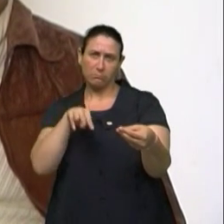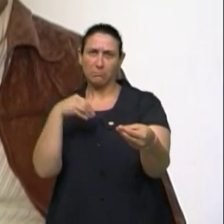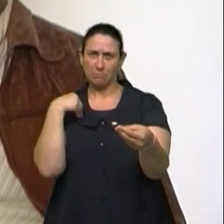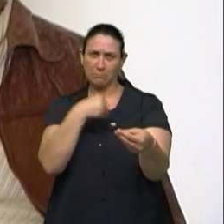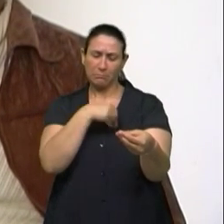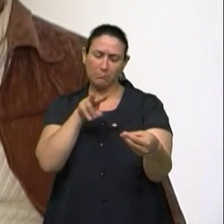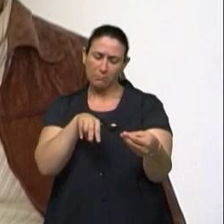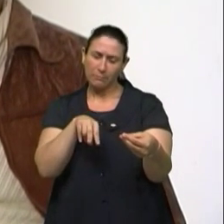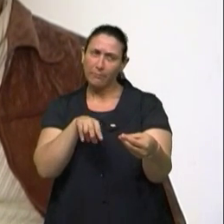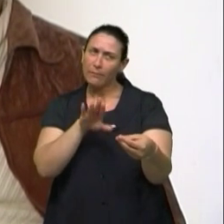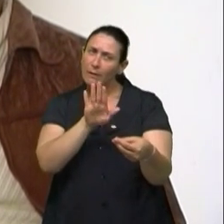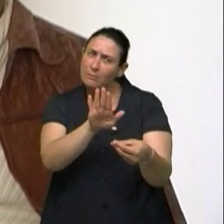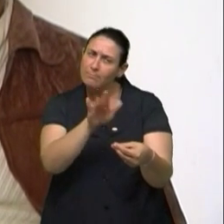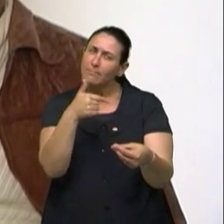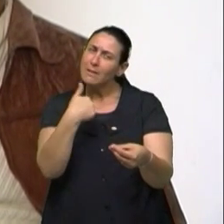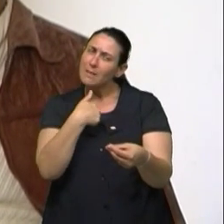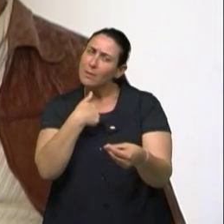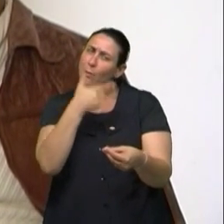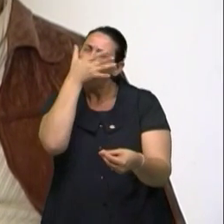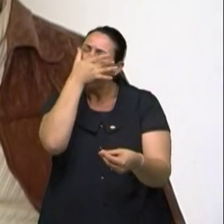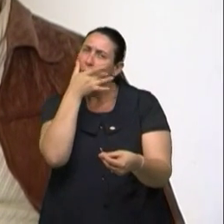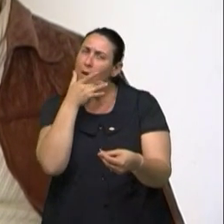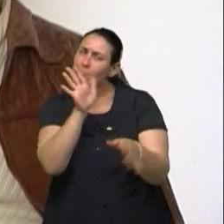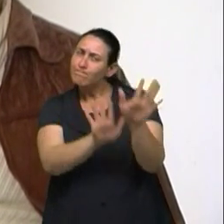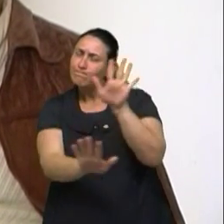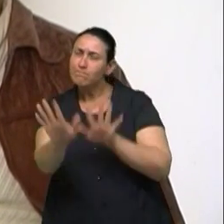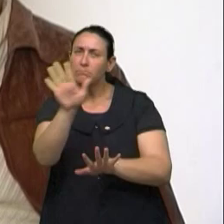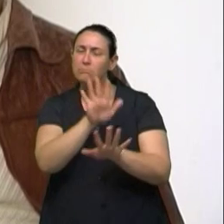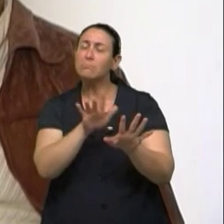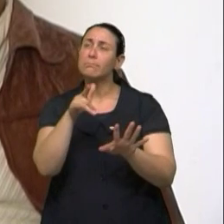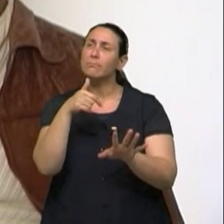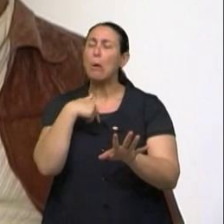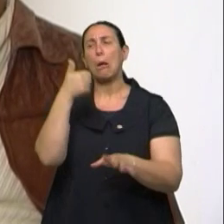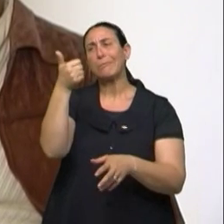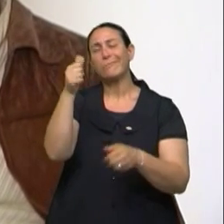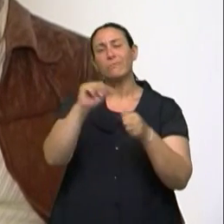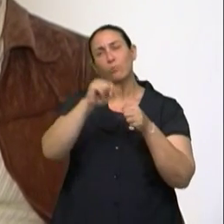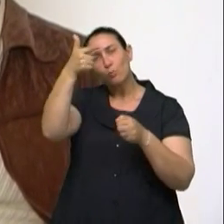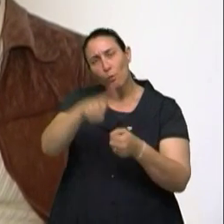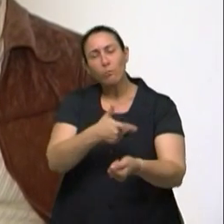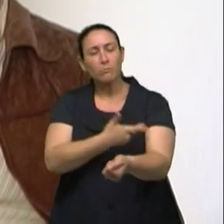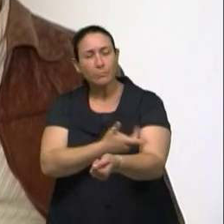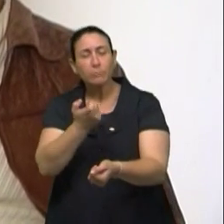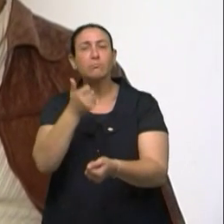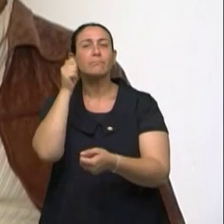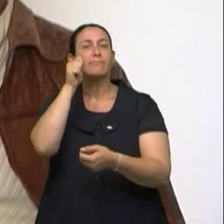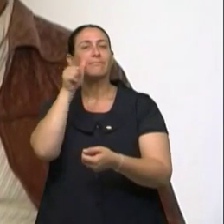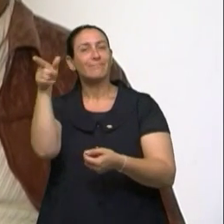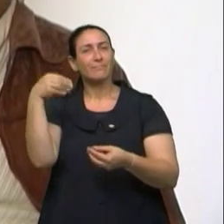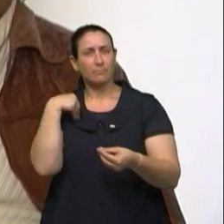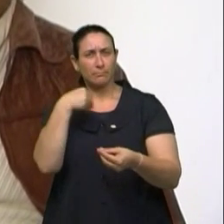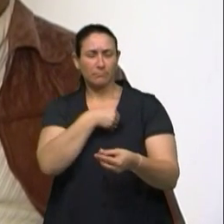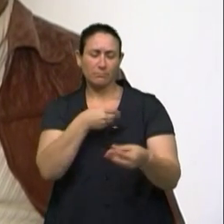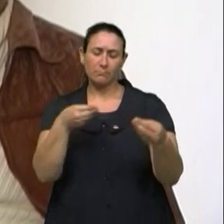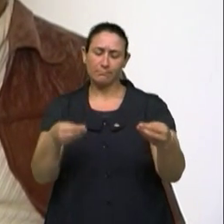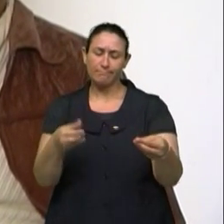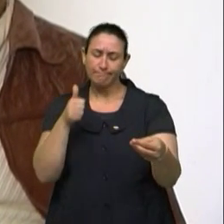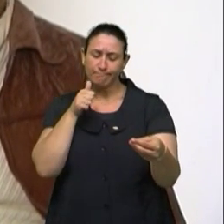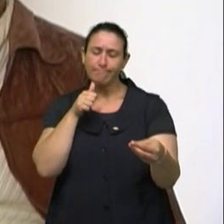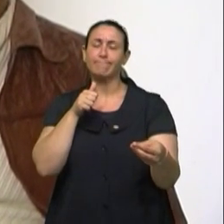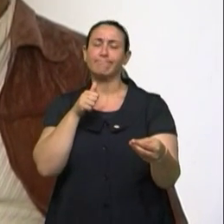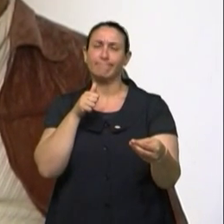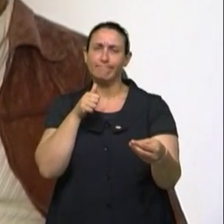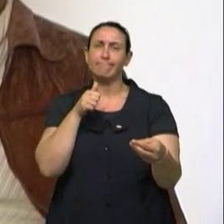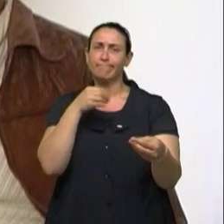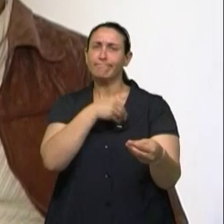Na Vera, eu estou com uma suspeita. Novamente o exame, daí levei para ela. Daí ela constatou que